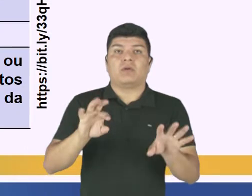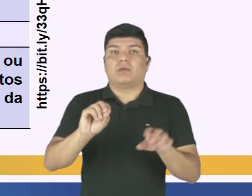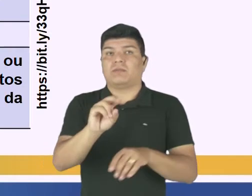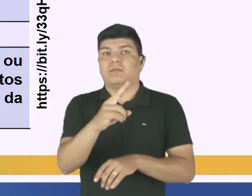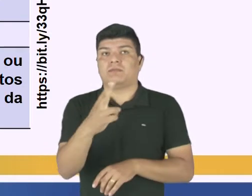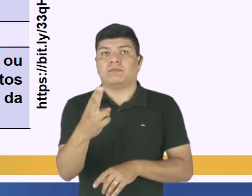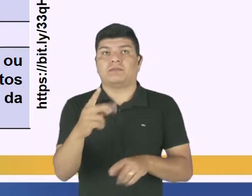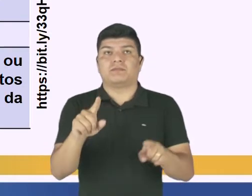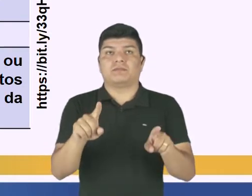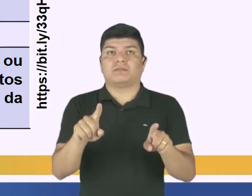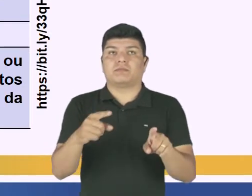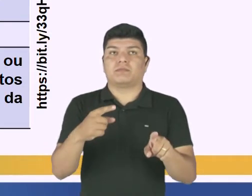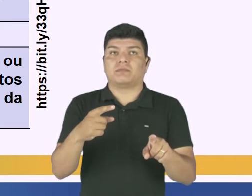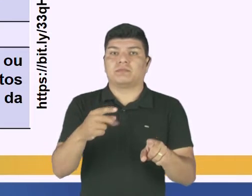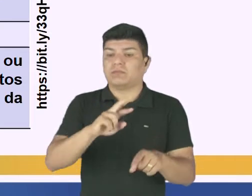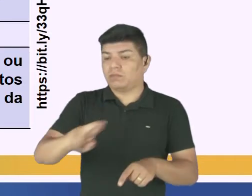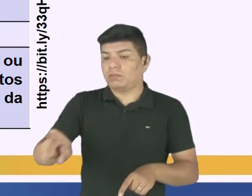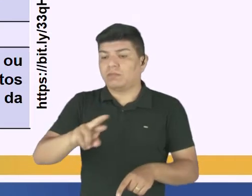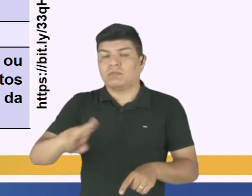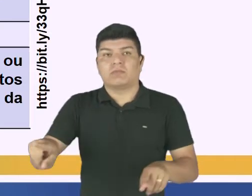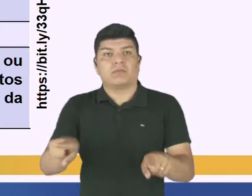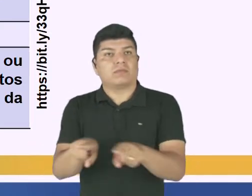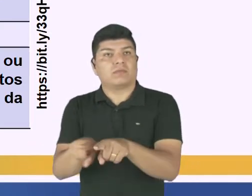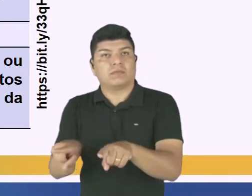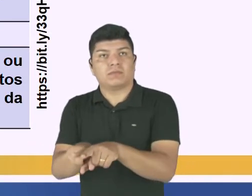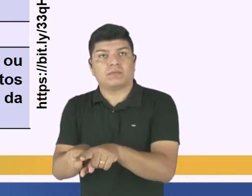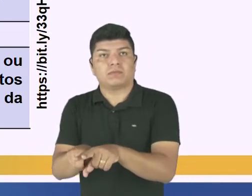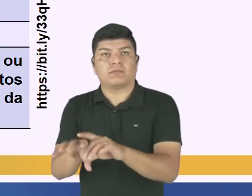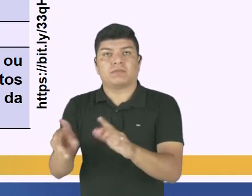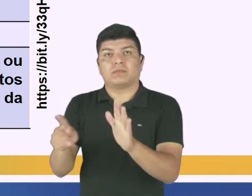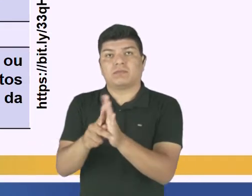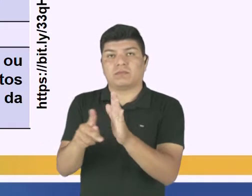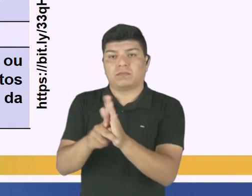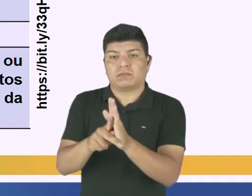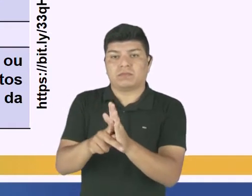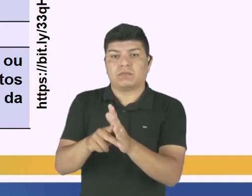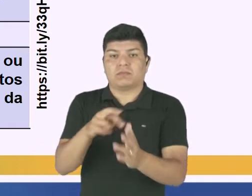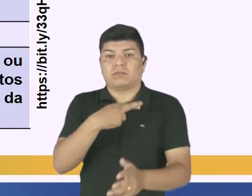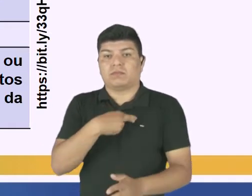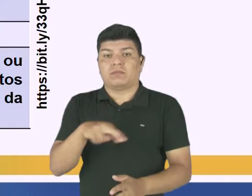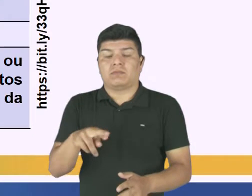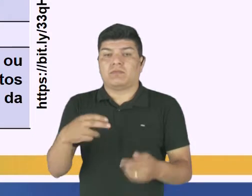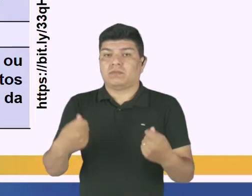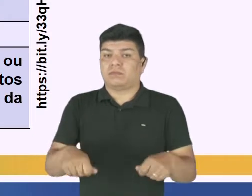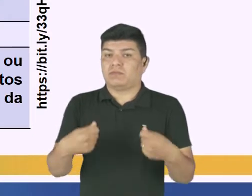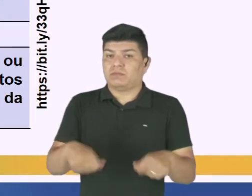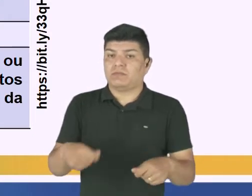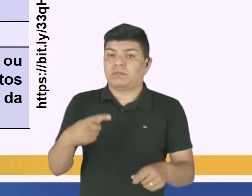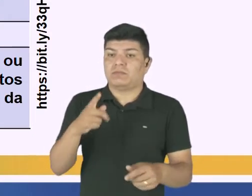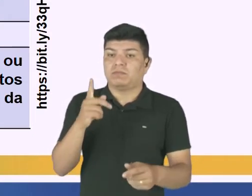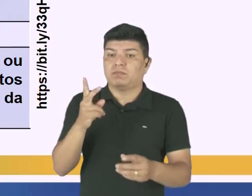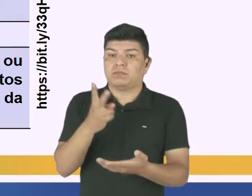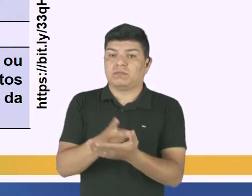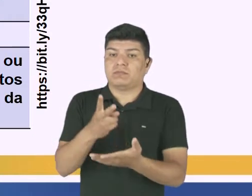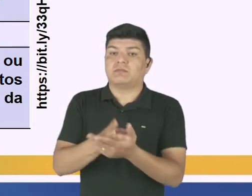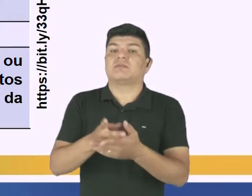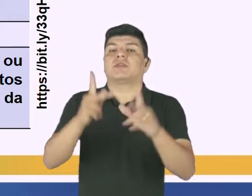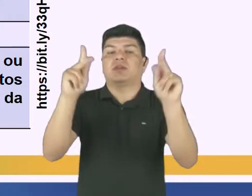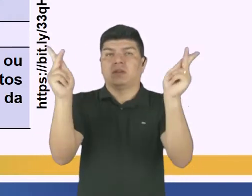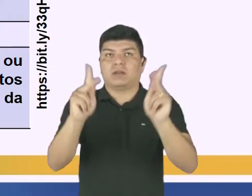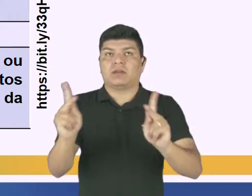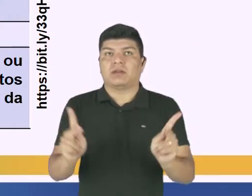não religiosos, ou destas para a própria religião. Então a gente tem que procurar sempre o caminho da paz.